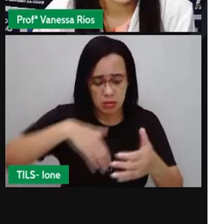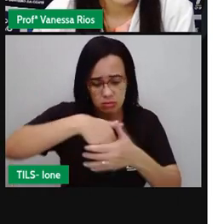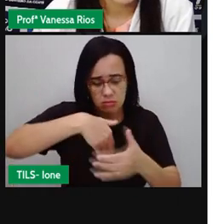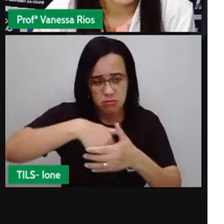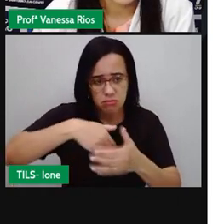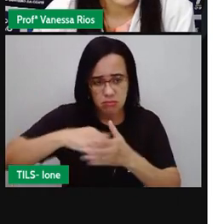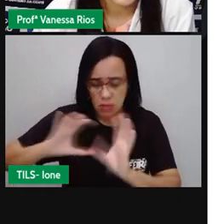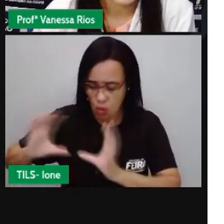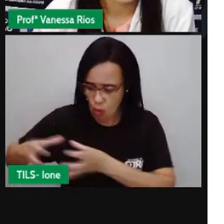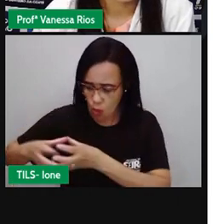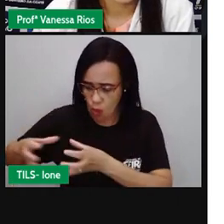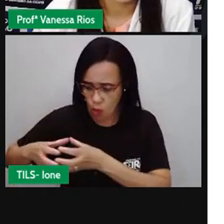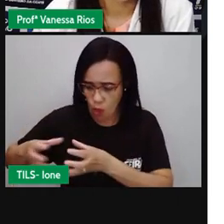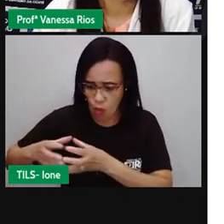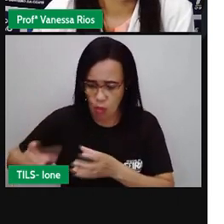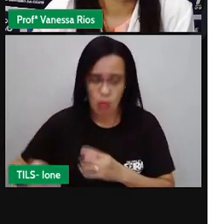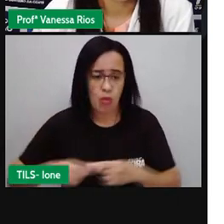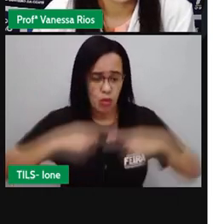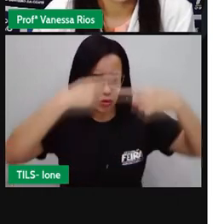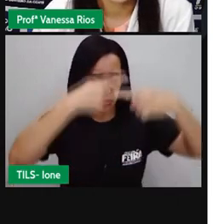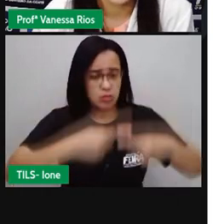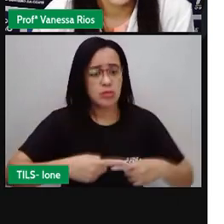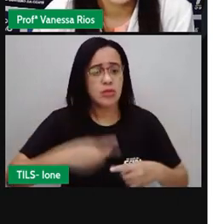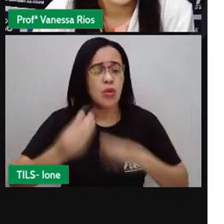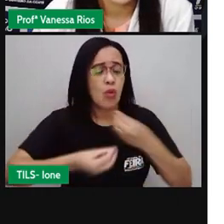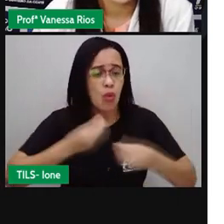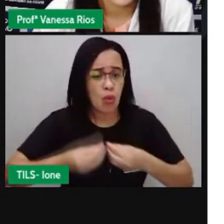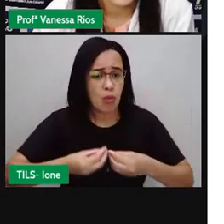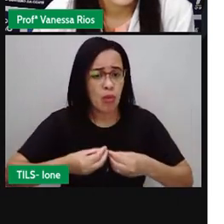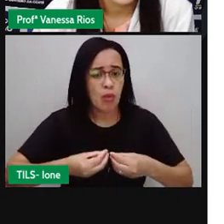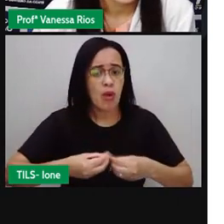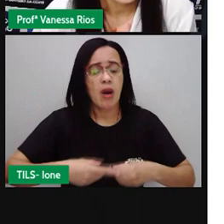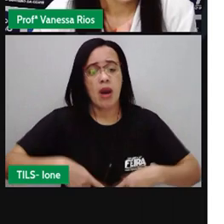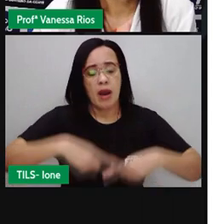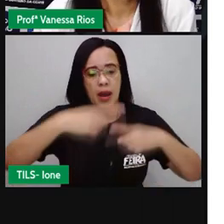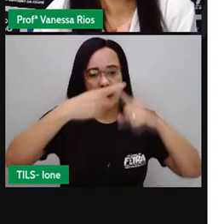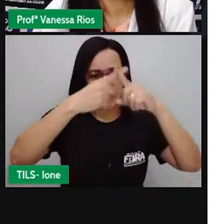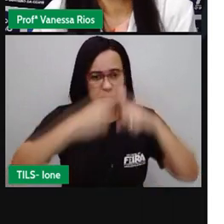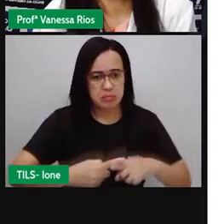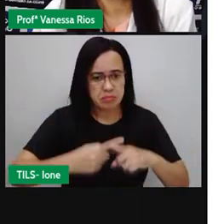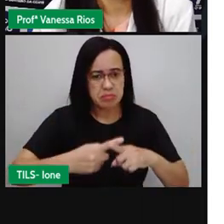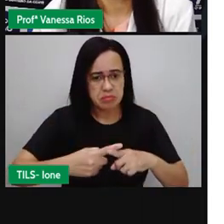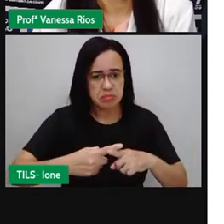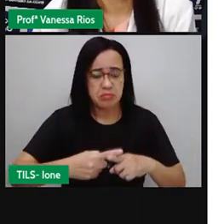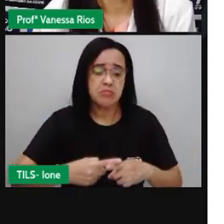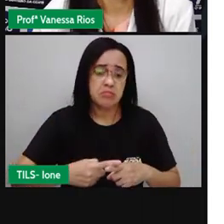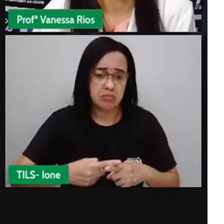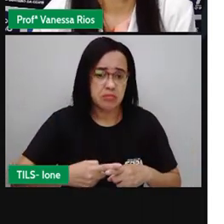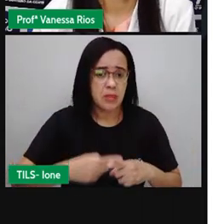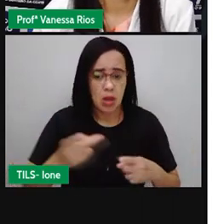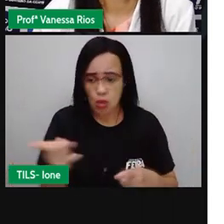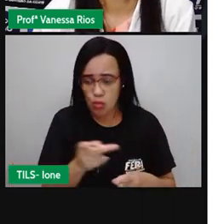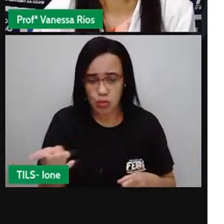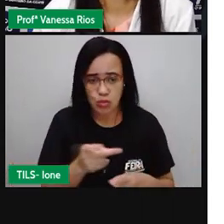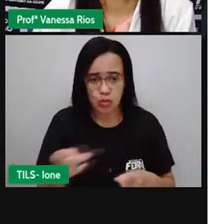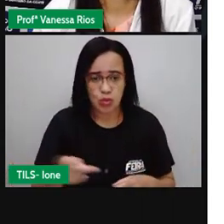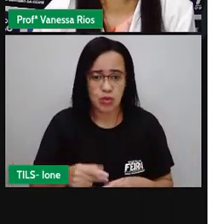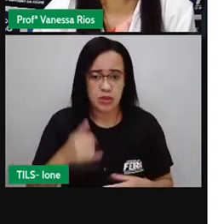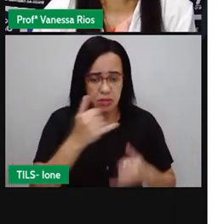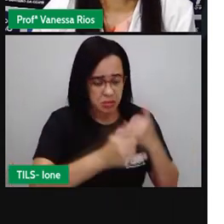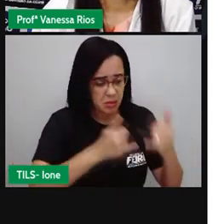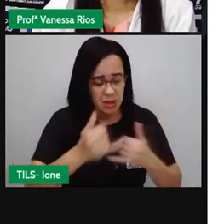posse de uma bola em forma de bife eletrônico na tela ao mesmo tempo que tentavam se destruir